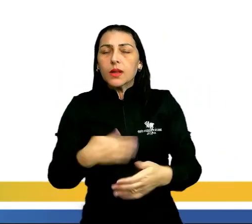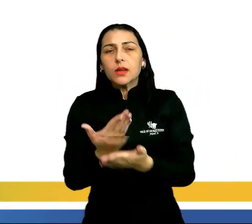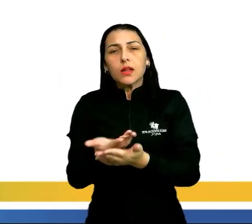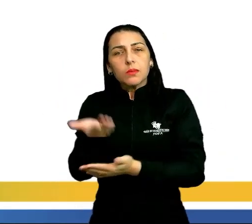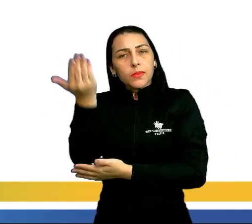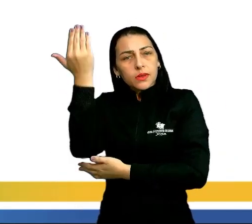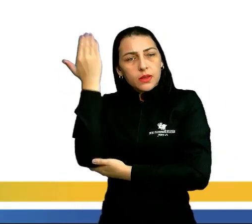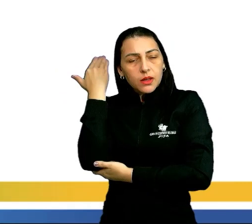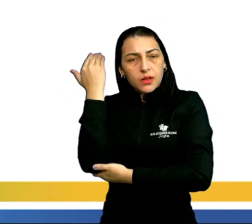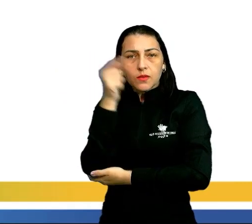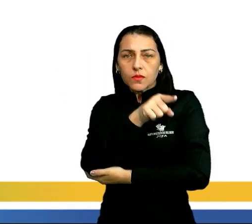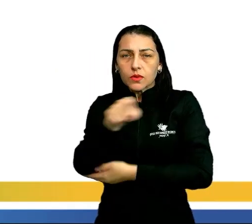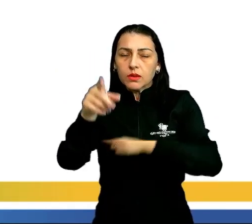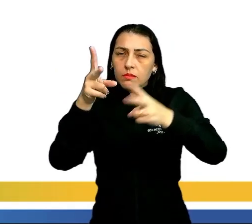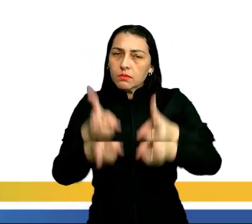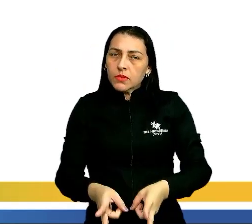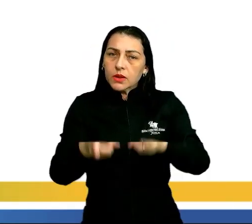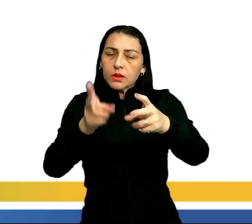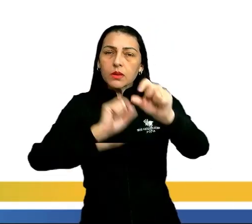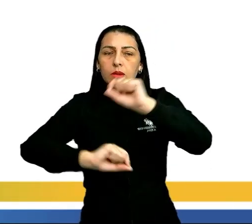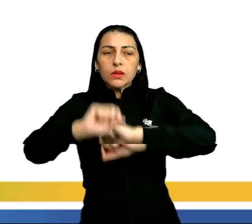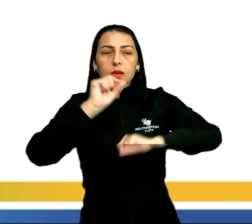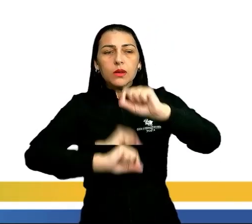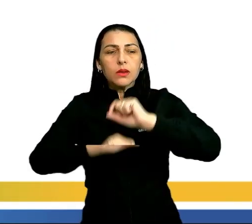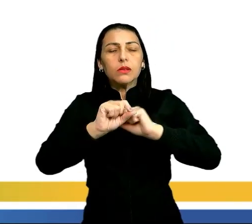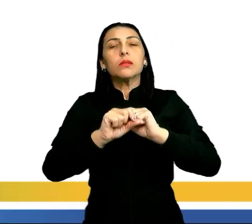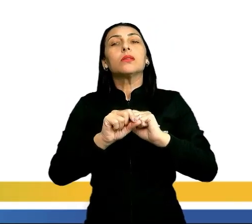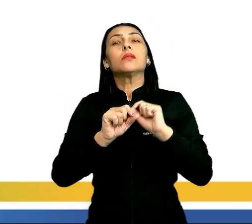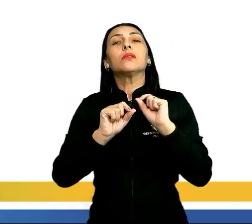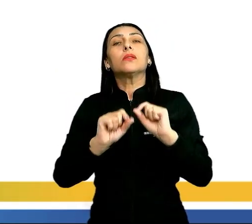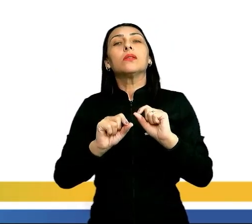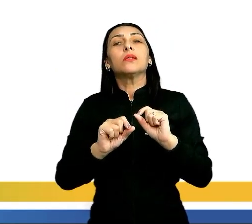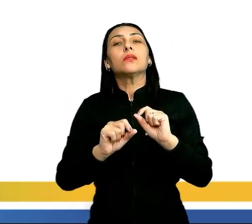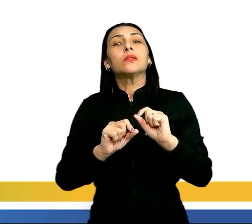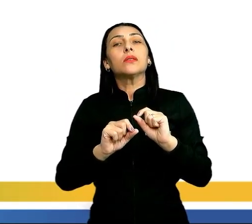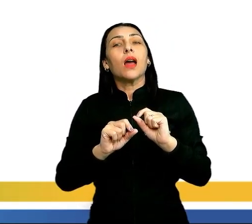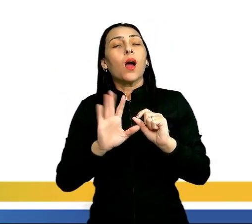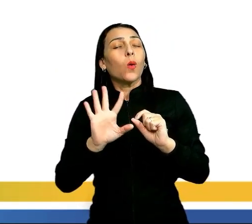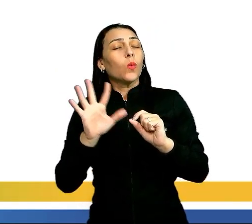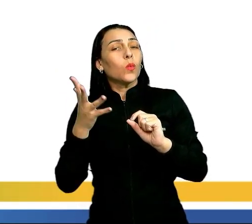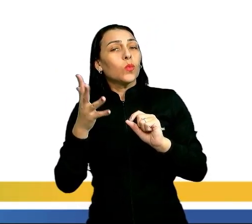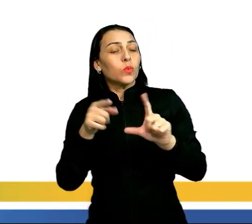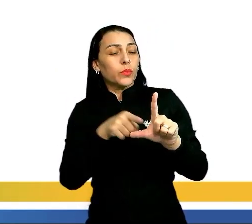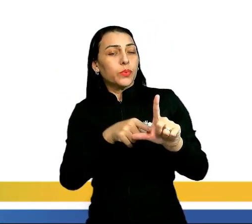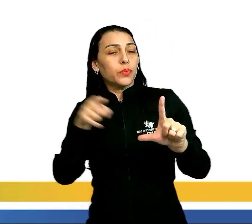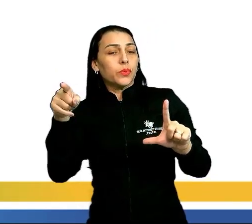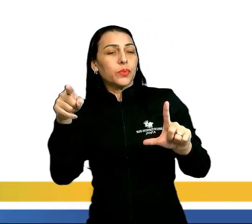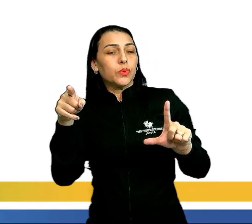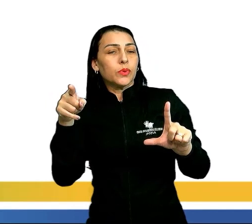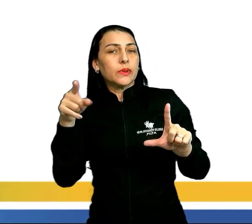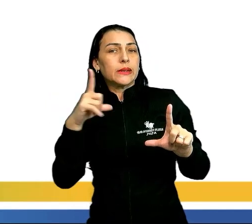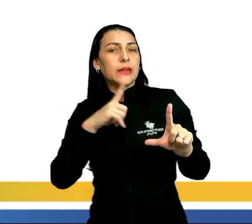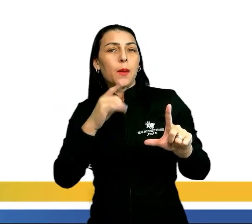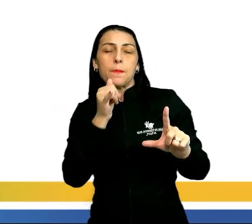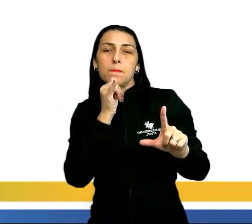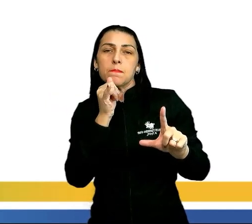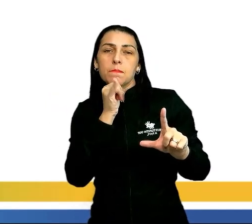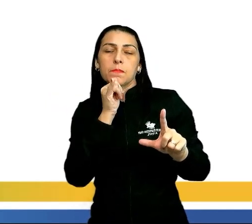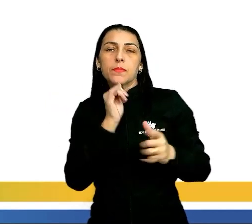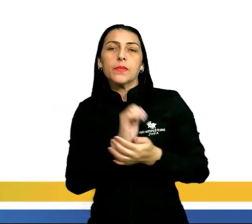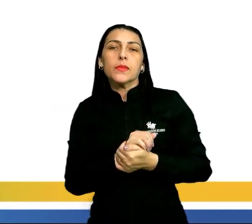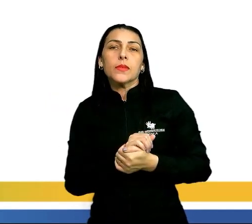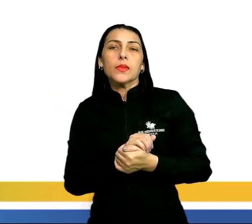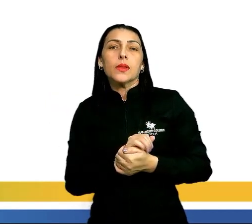aula anterior e vocês vão observar essa queda que está ocorrendo aqui nesse gráfico, quando a gente tem, por exemplo,